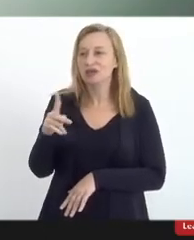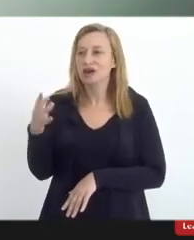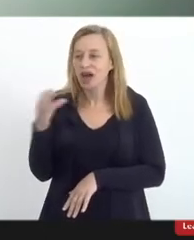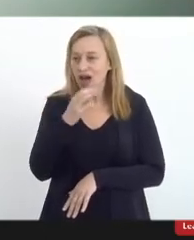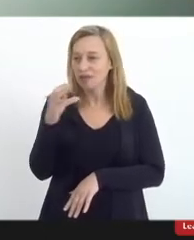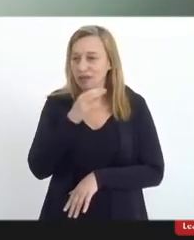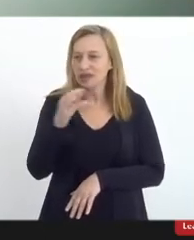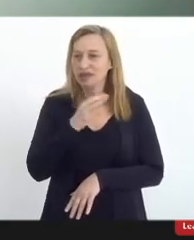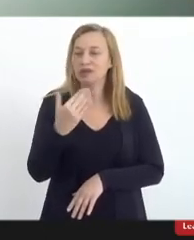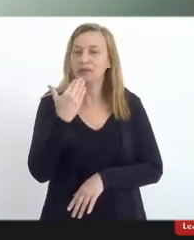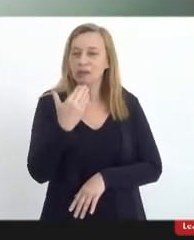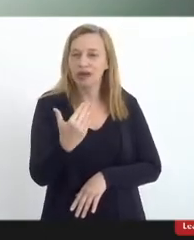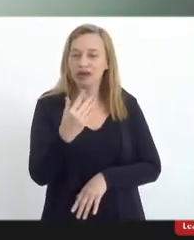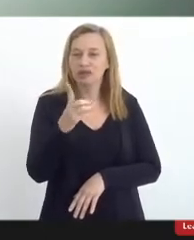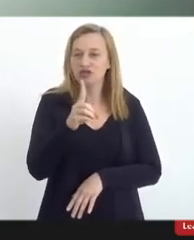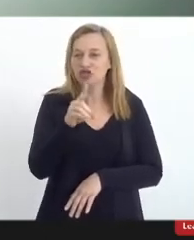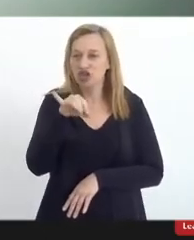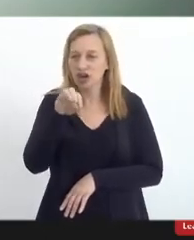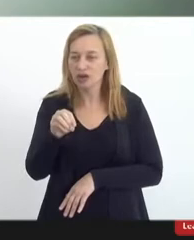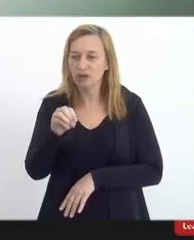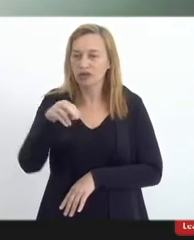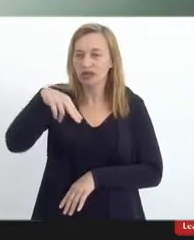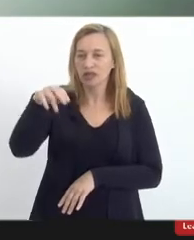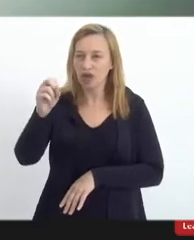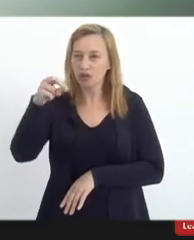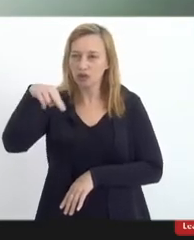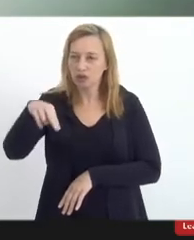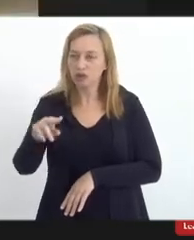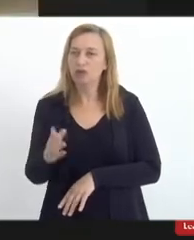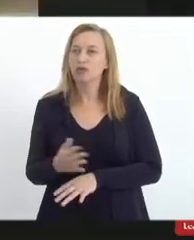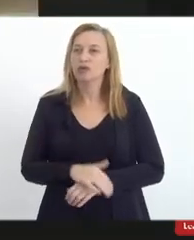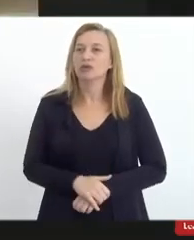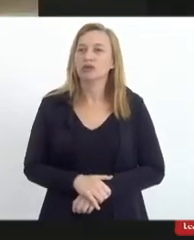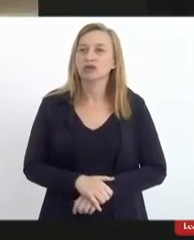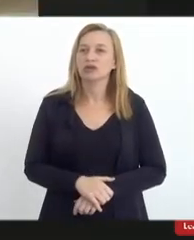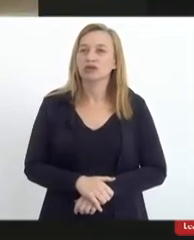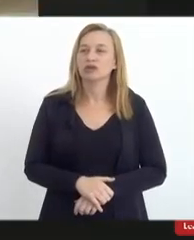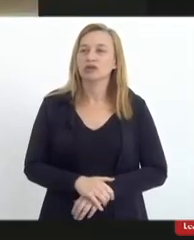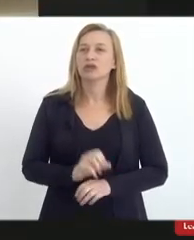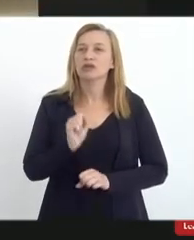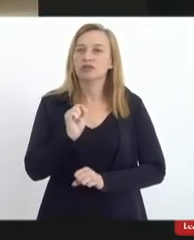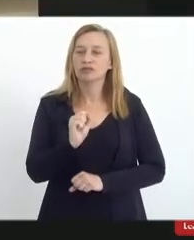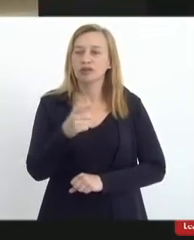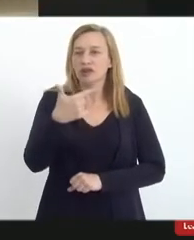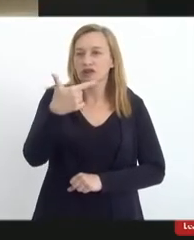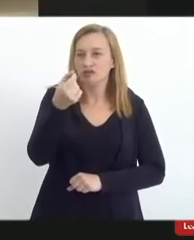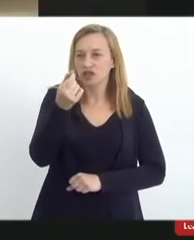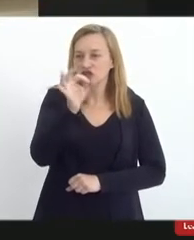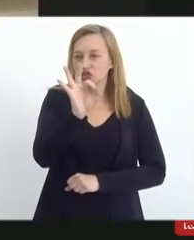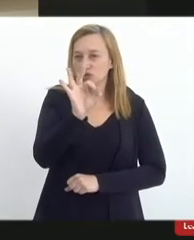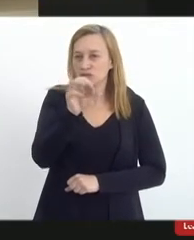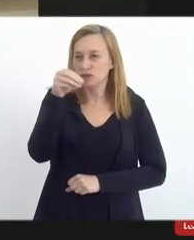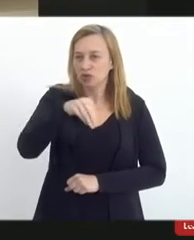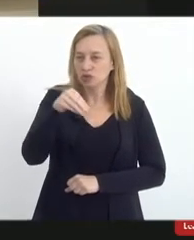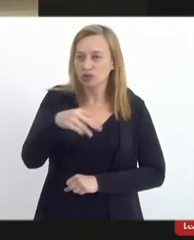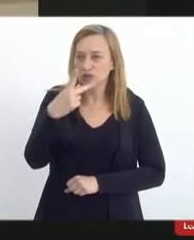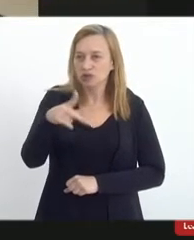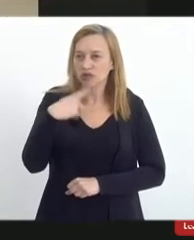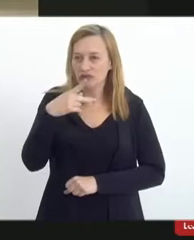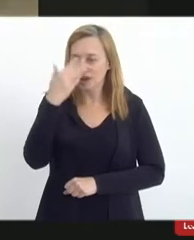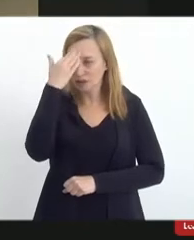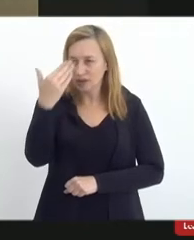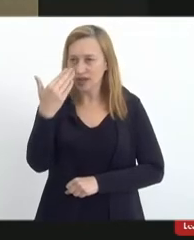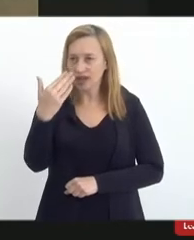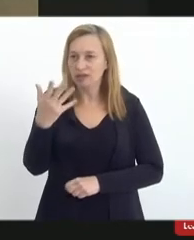passo a palavra ao diácono Nelson Águia, para que o senhor tenha 20 minutos para a sua exposição. Muito obrigado